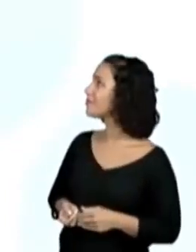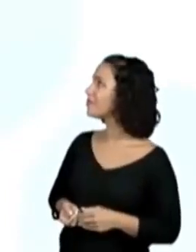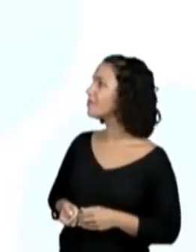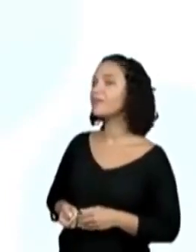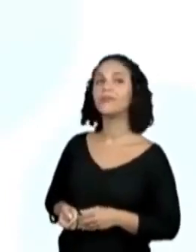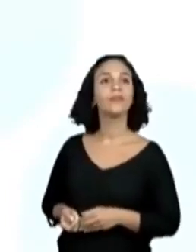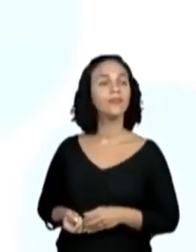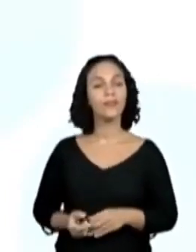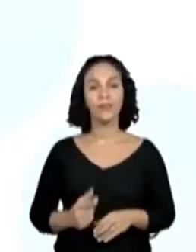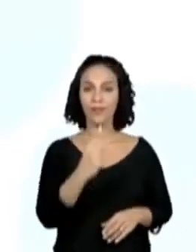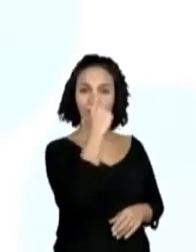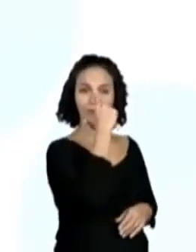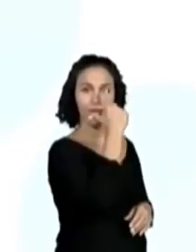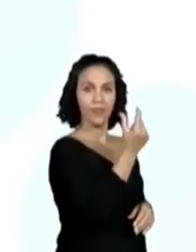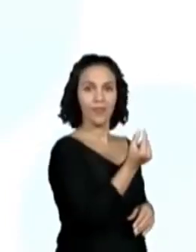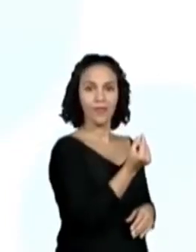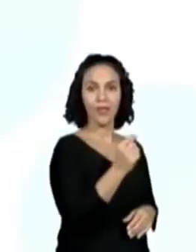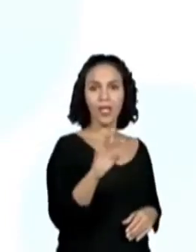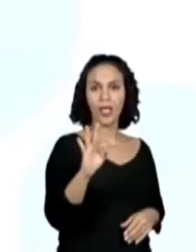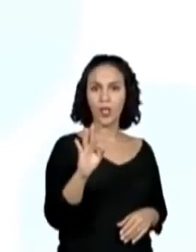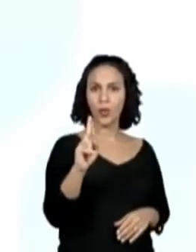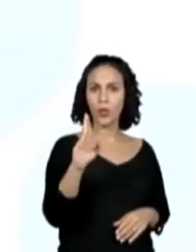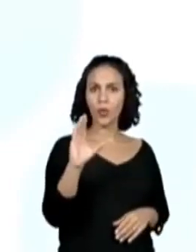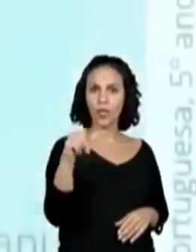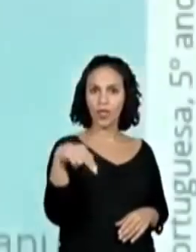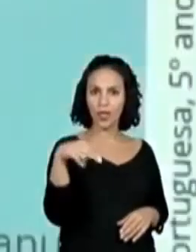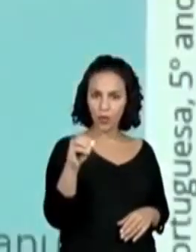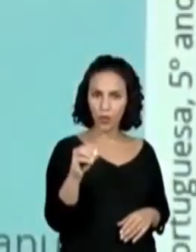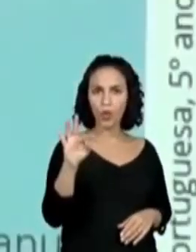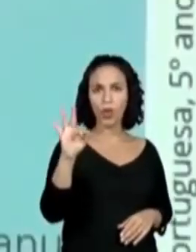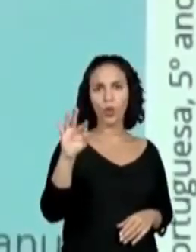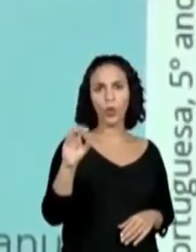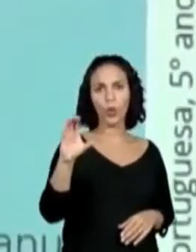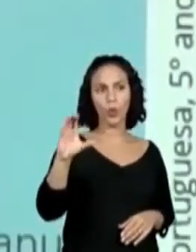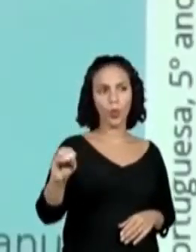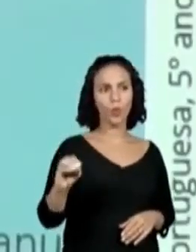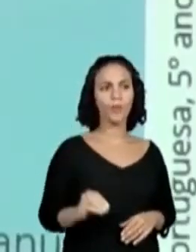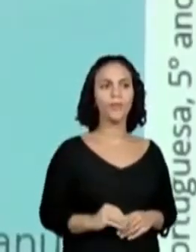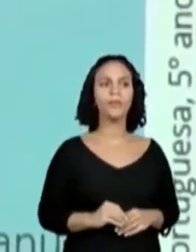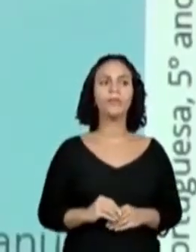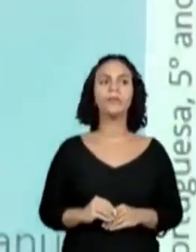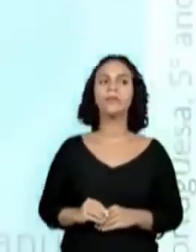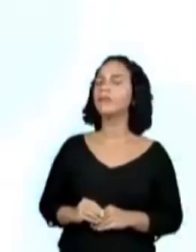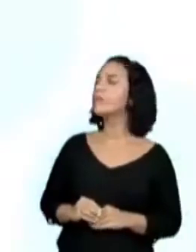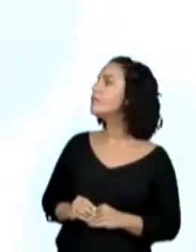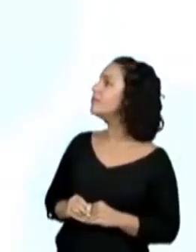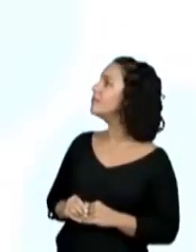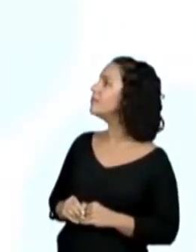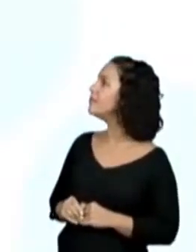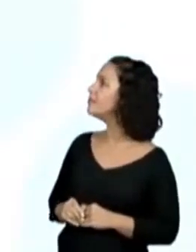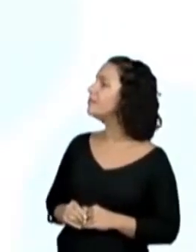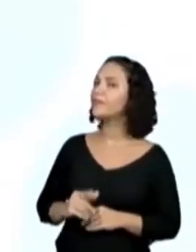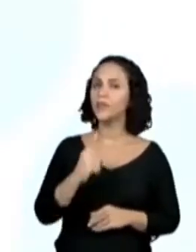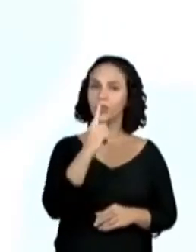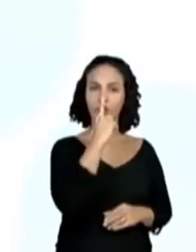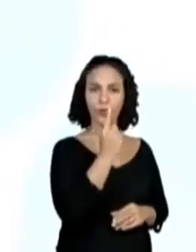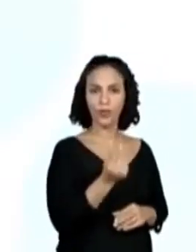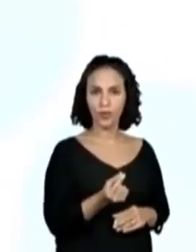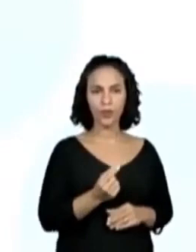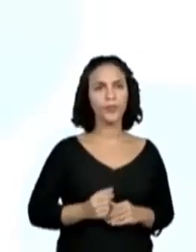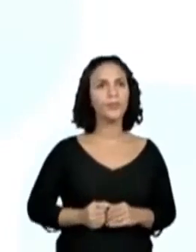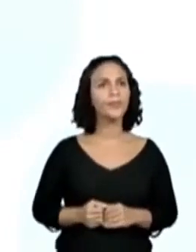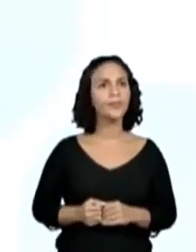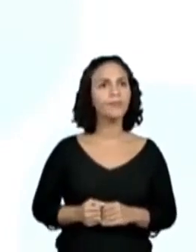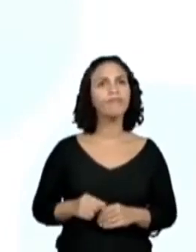um Tucano Tocô. Aí, as mesmas... As perguntas são... O que podemos encontrar de